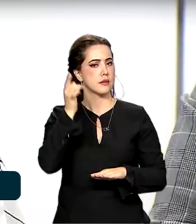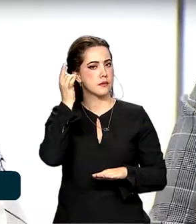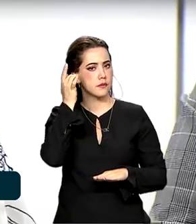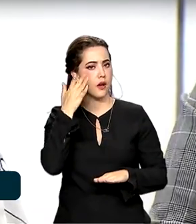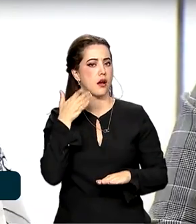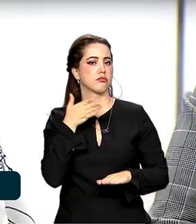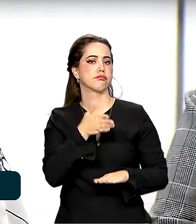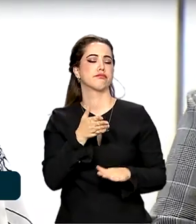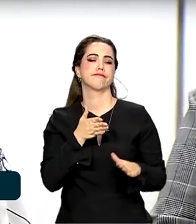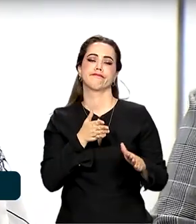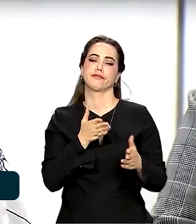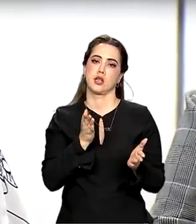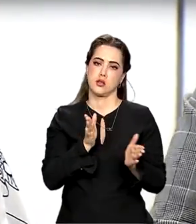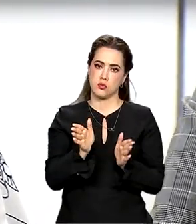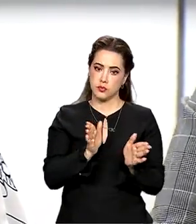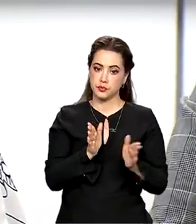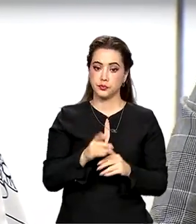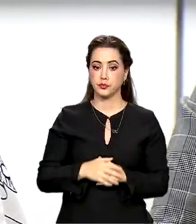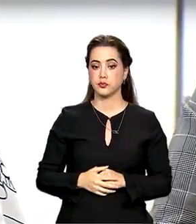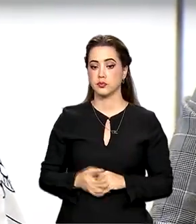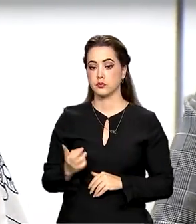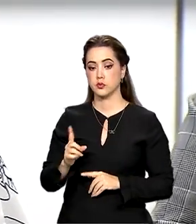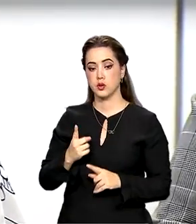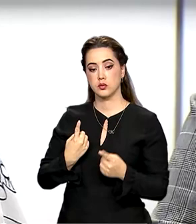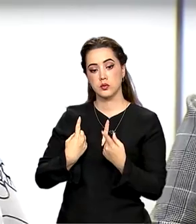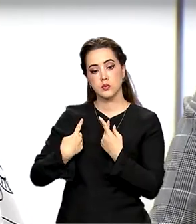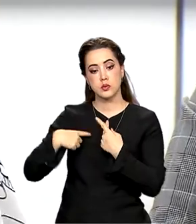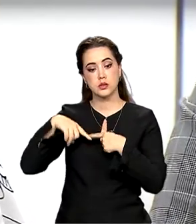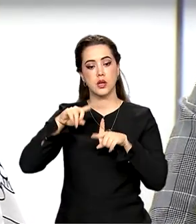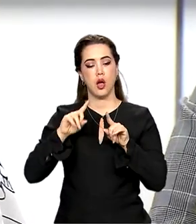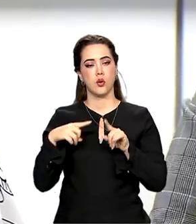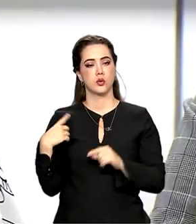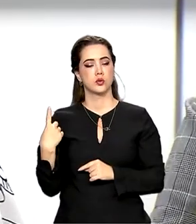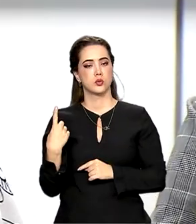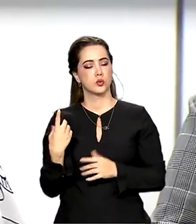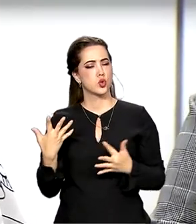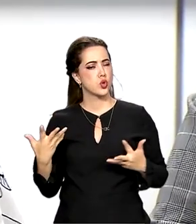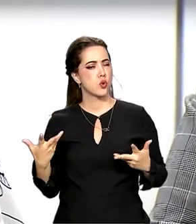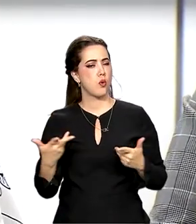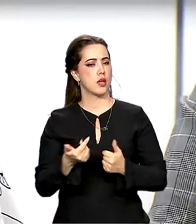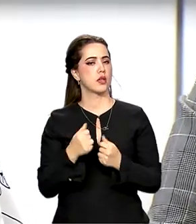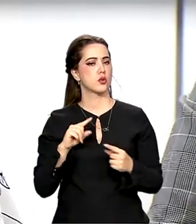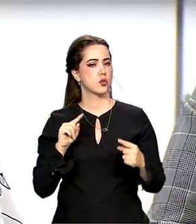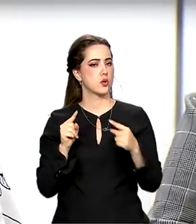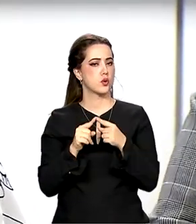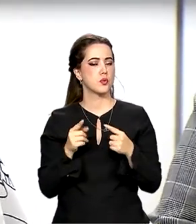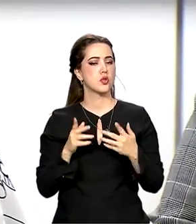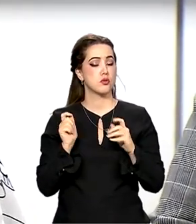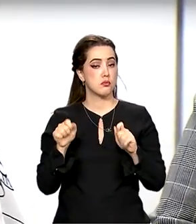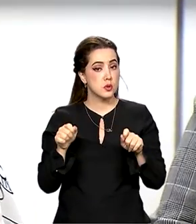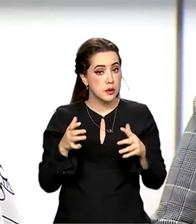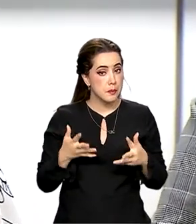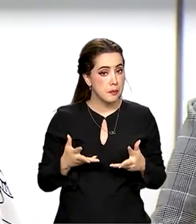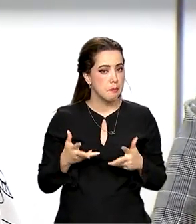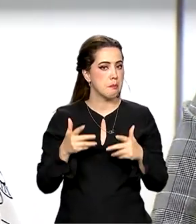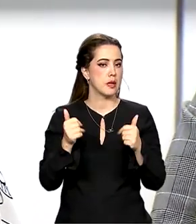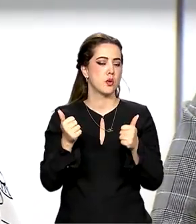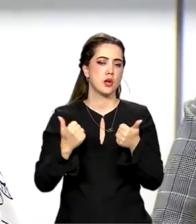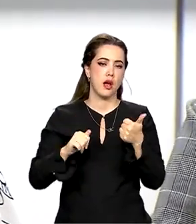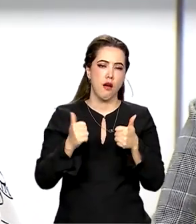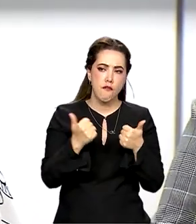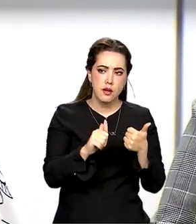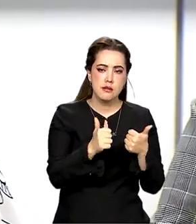Dá um salto de qualidade para os nossos objetivos, que é fazer com que a gente melhore a qualidade